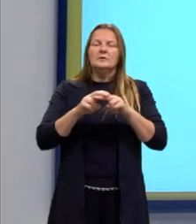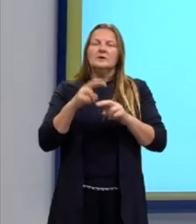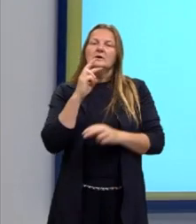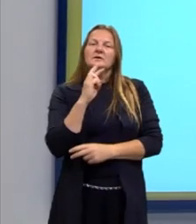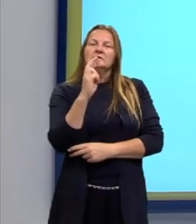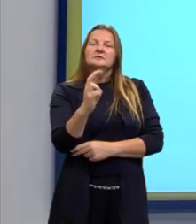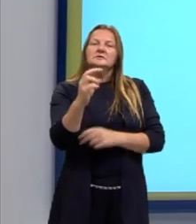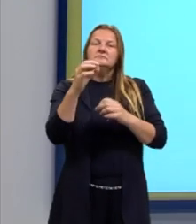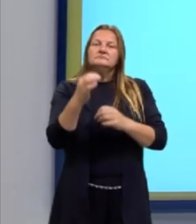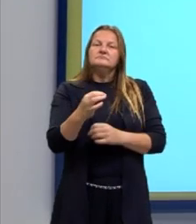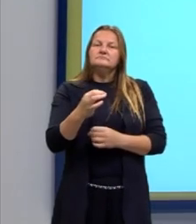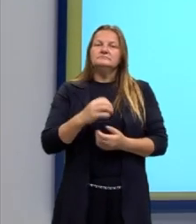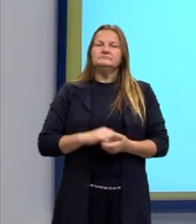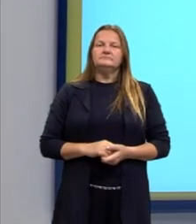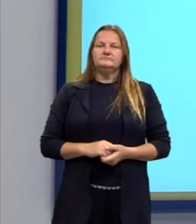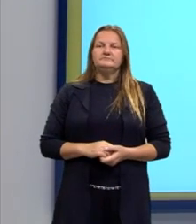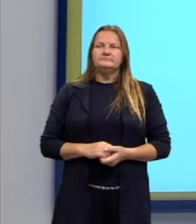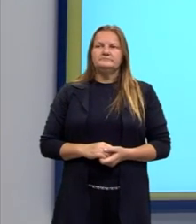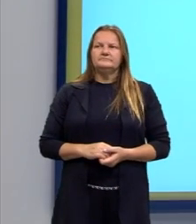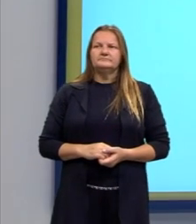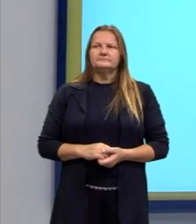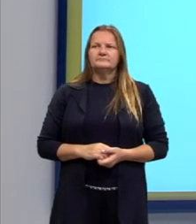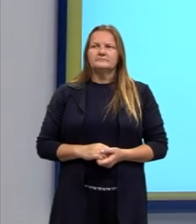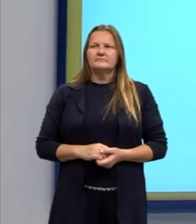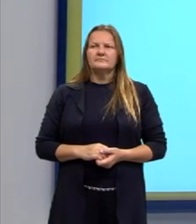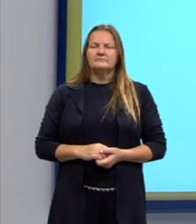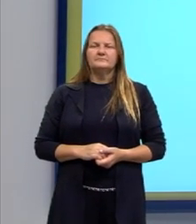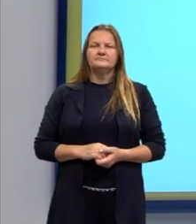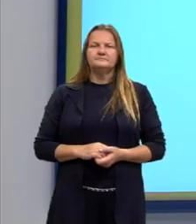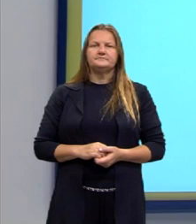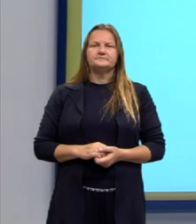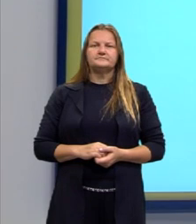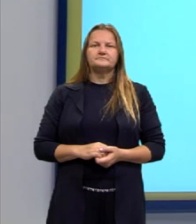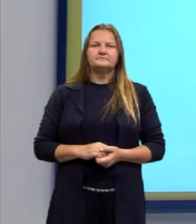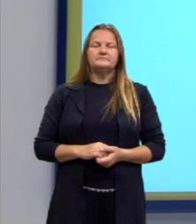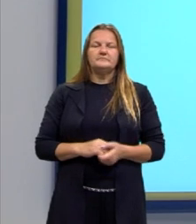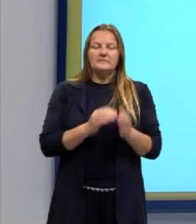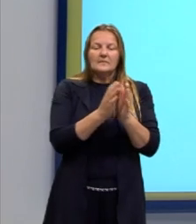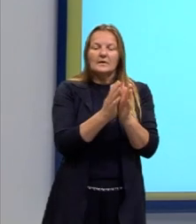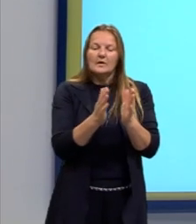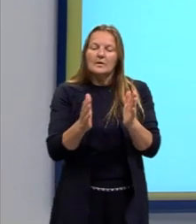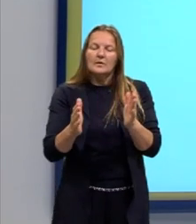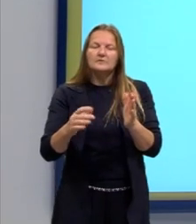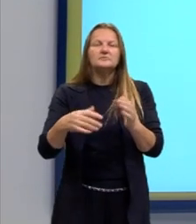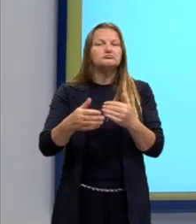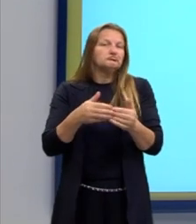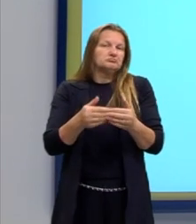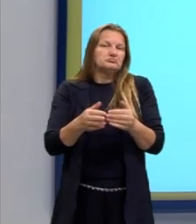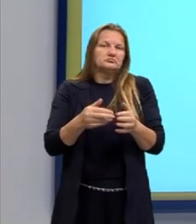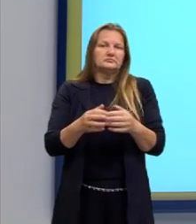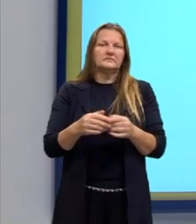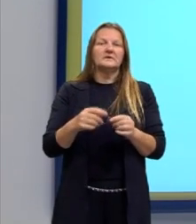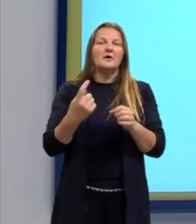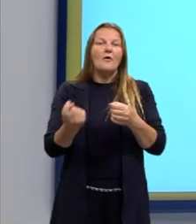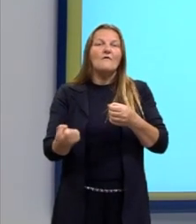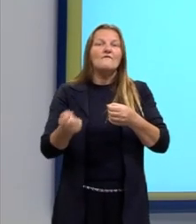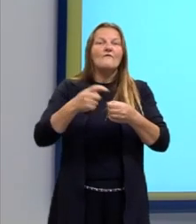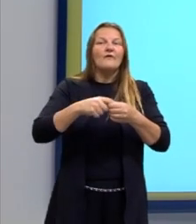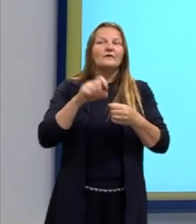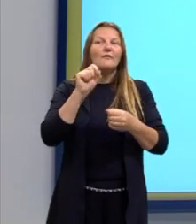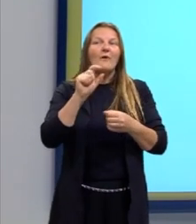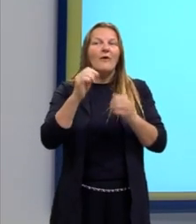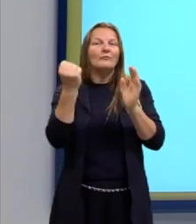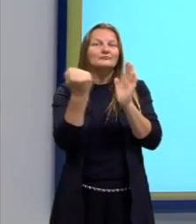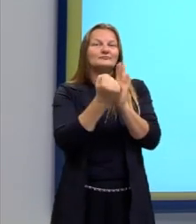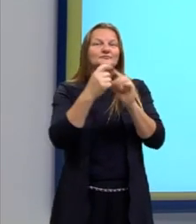segunda pergunta, o segundo passo. A ordem não importa. E daí com isso a gente volta ali, né? E consegue